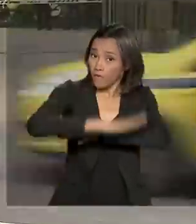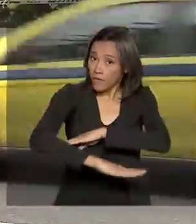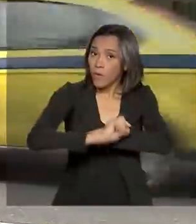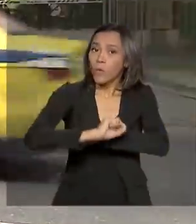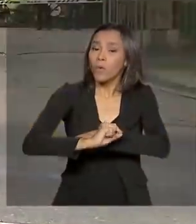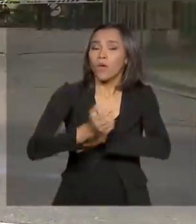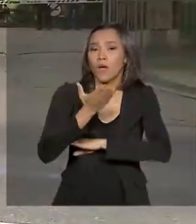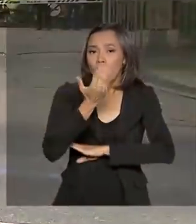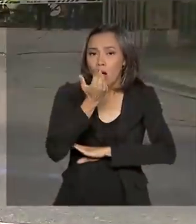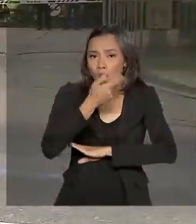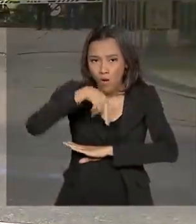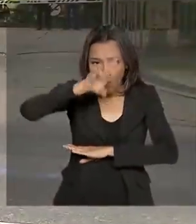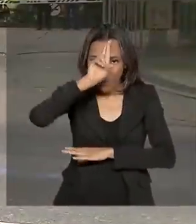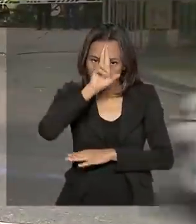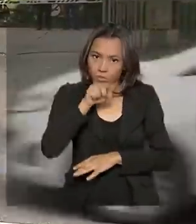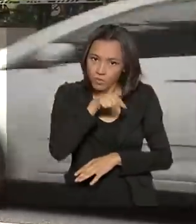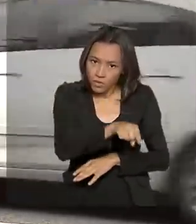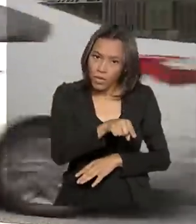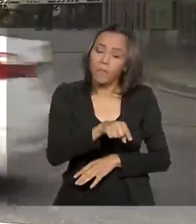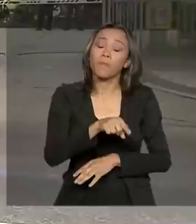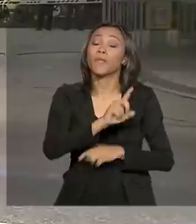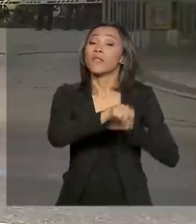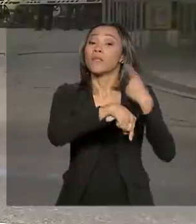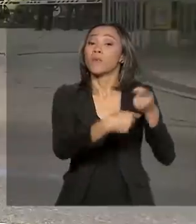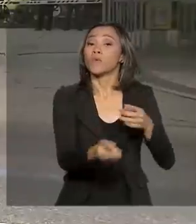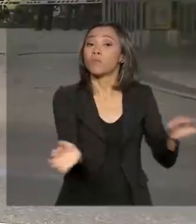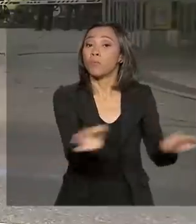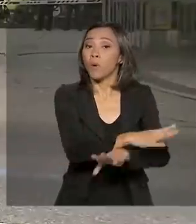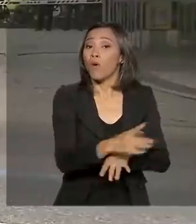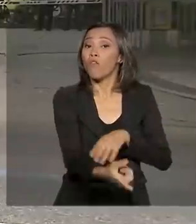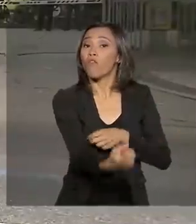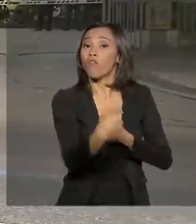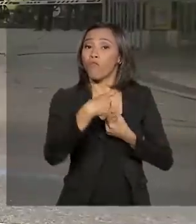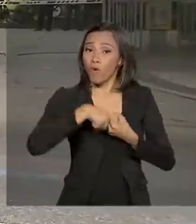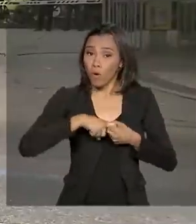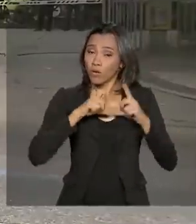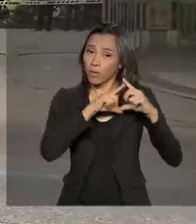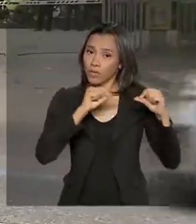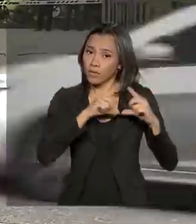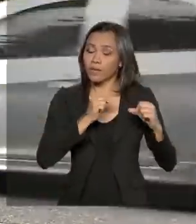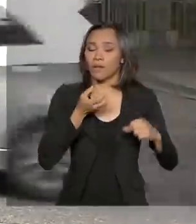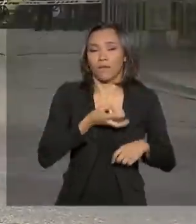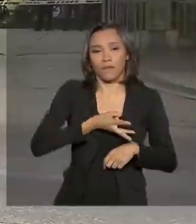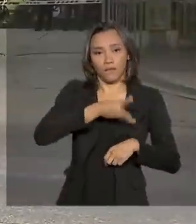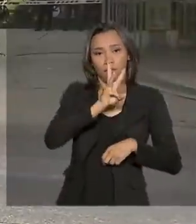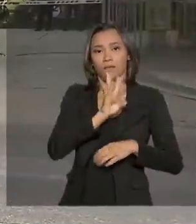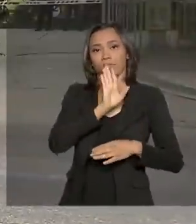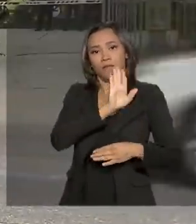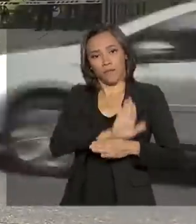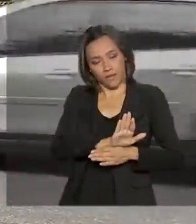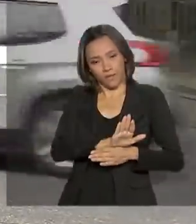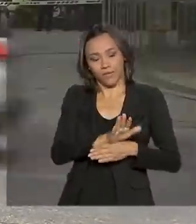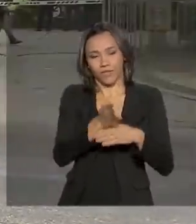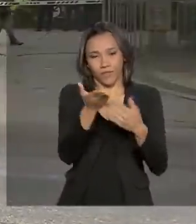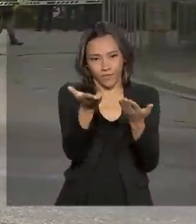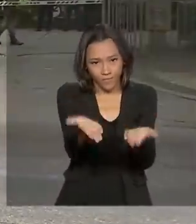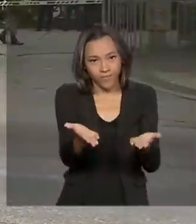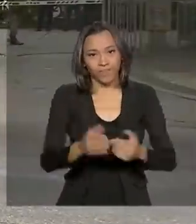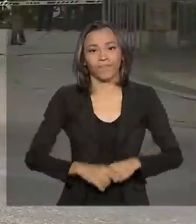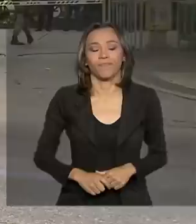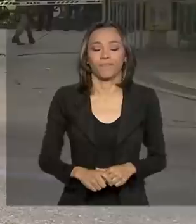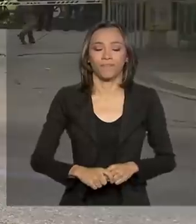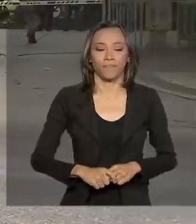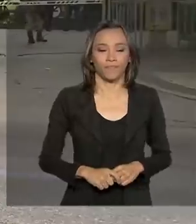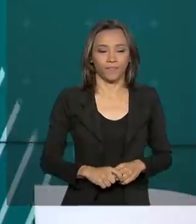almoço com o almirantado. A partida do presidente de volta para Brasília está vista para as 3 horas da tarde. Voltamos ao estúdio com você,